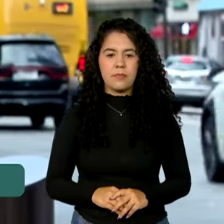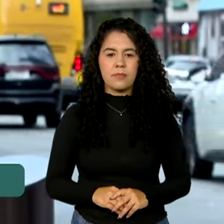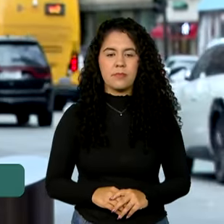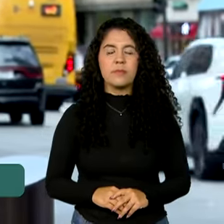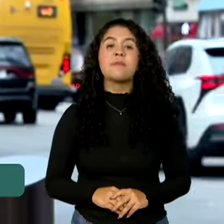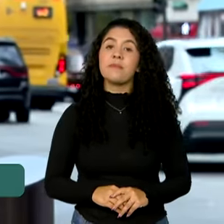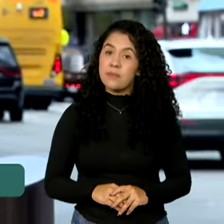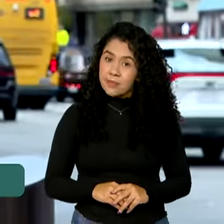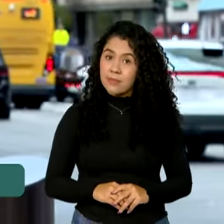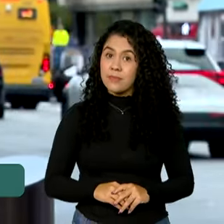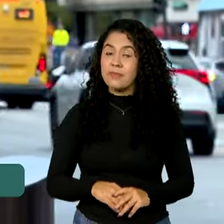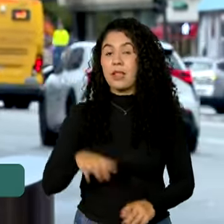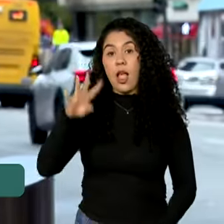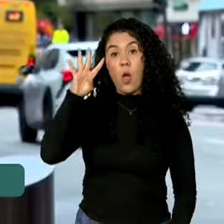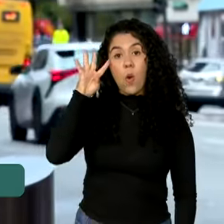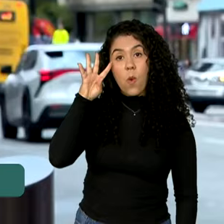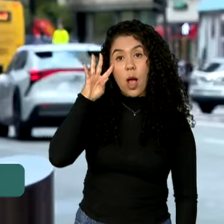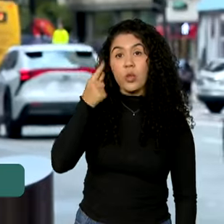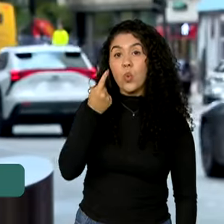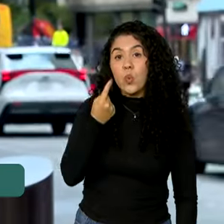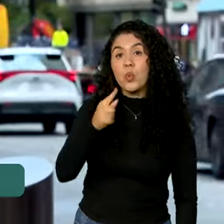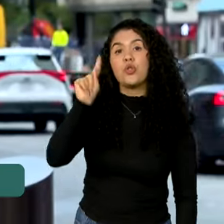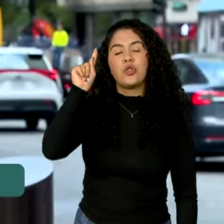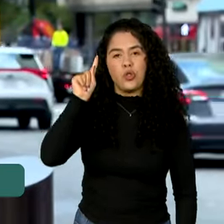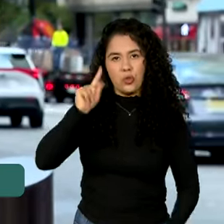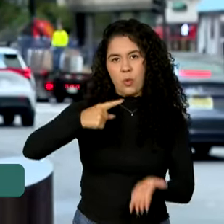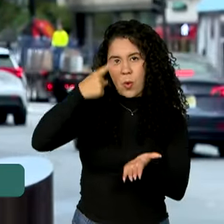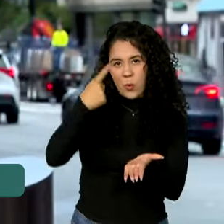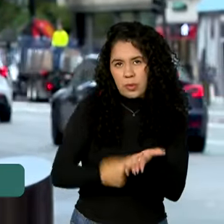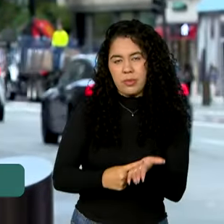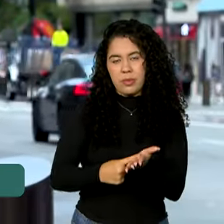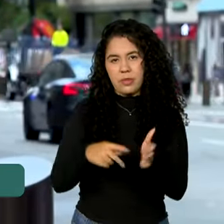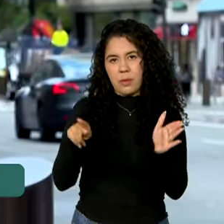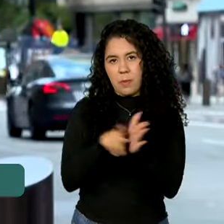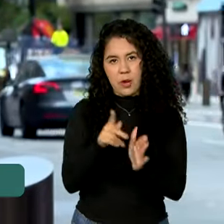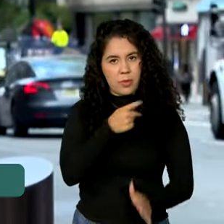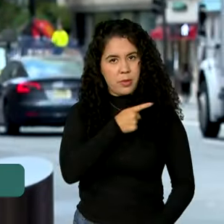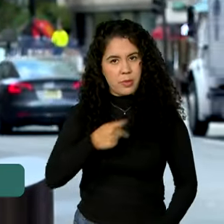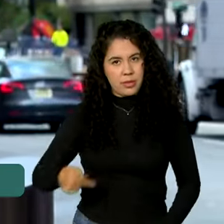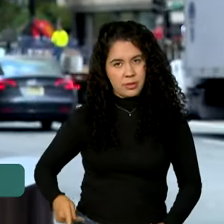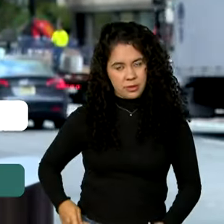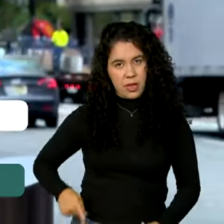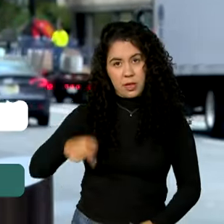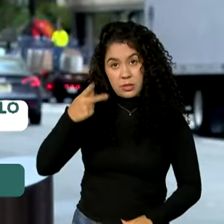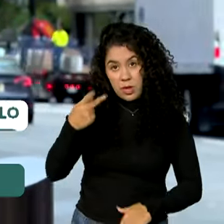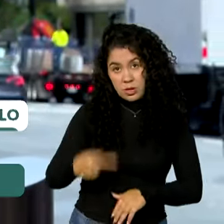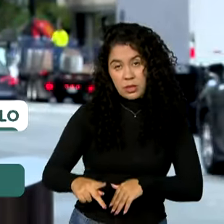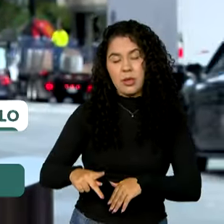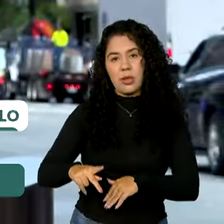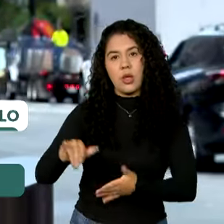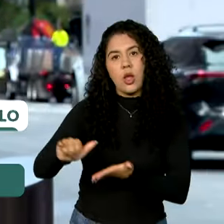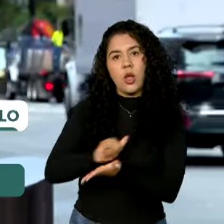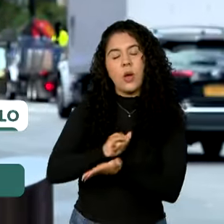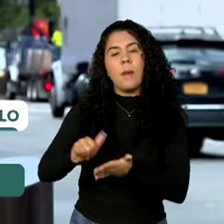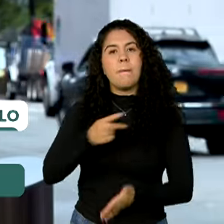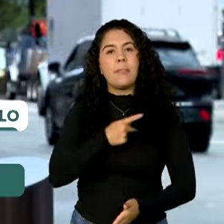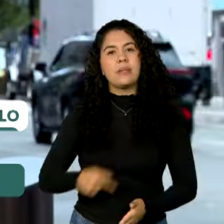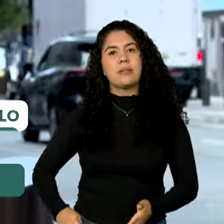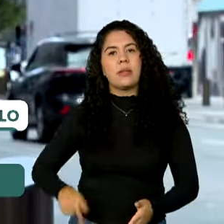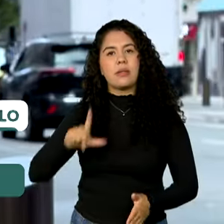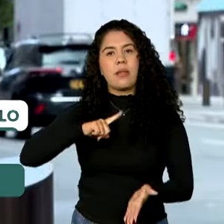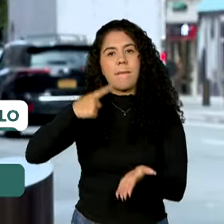E na quarta-feira, último dia da agenda aqui em Nova Iorque, o presidente tem reunião com líderes do